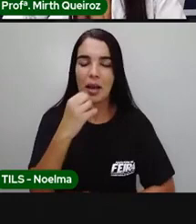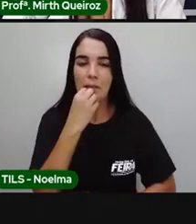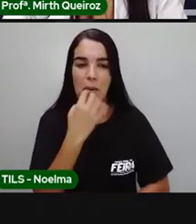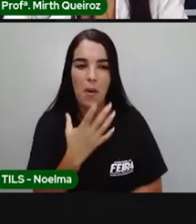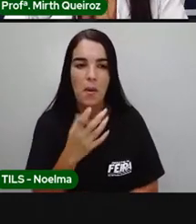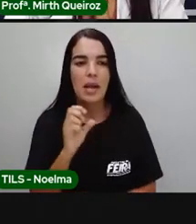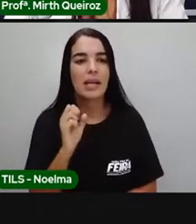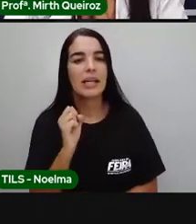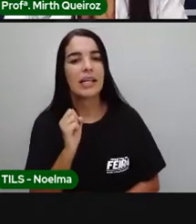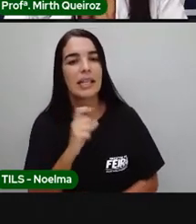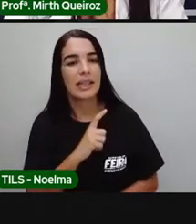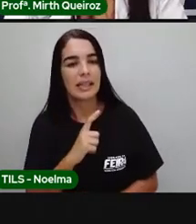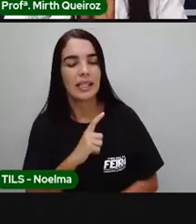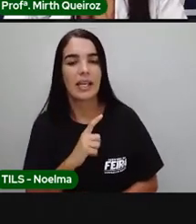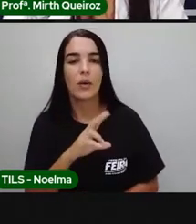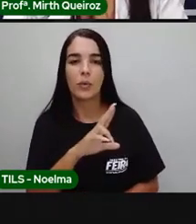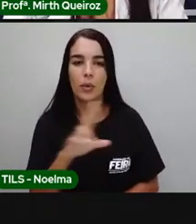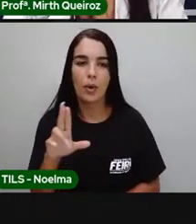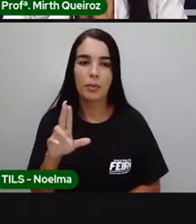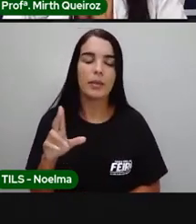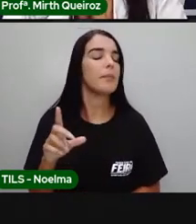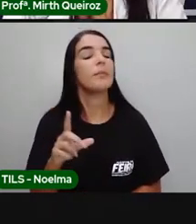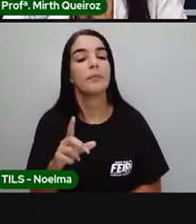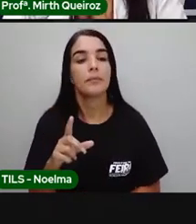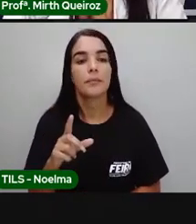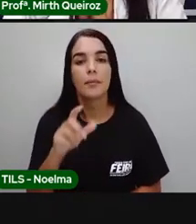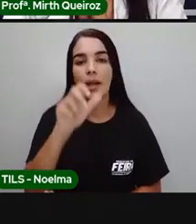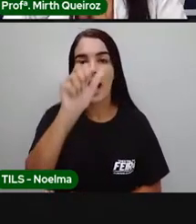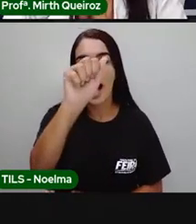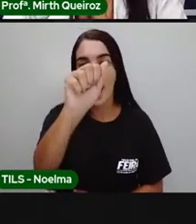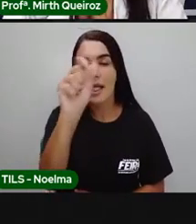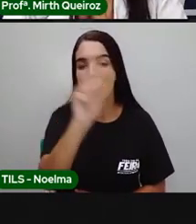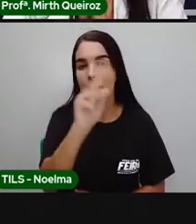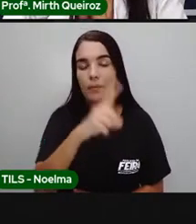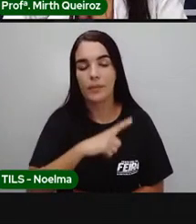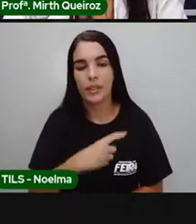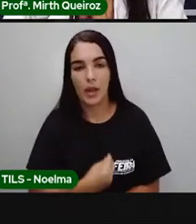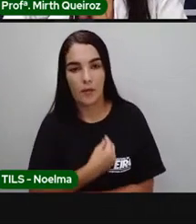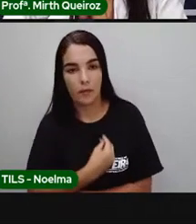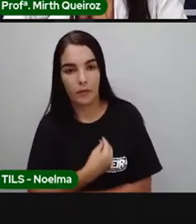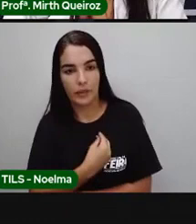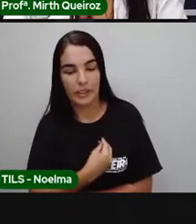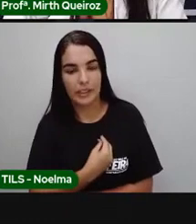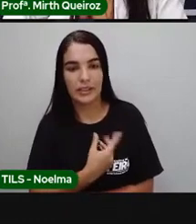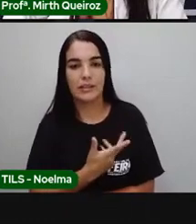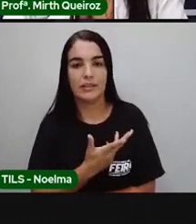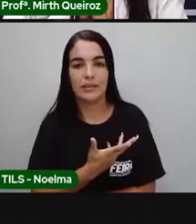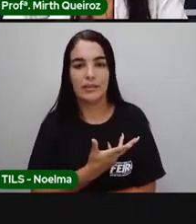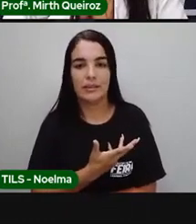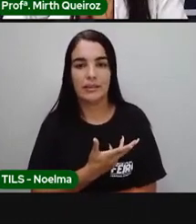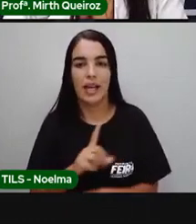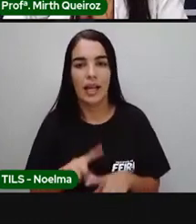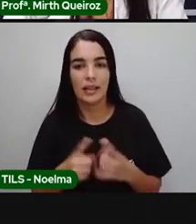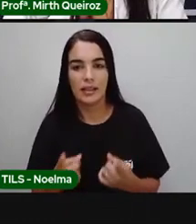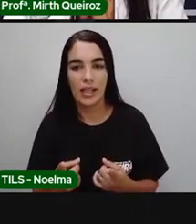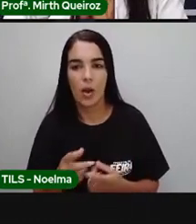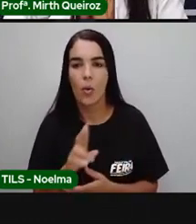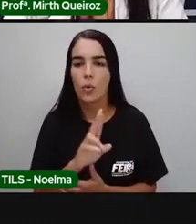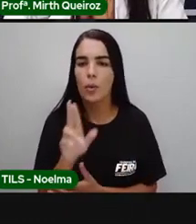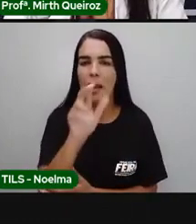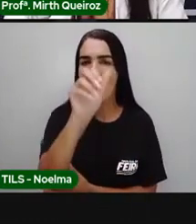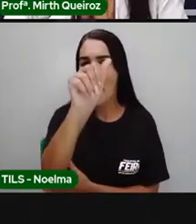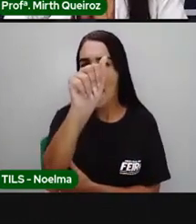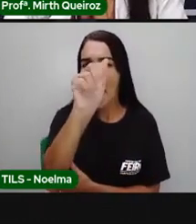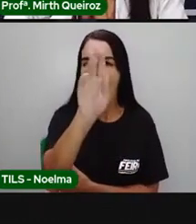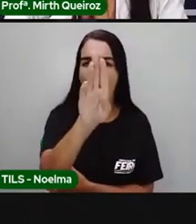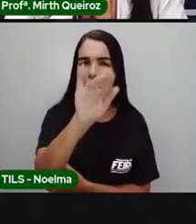fatores abióticos. Pró, quer dizer então que esses fatores abióticos,